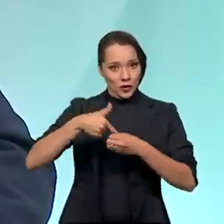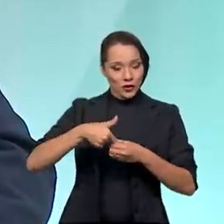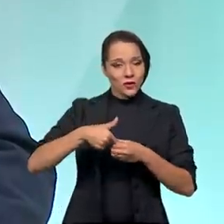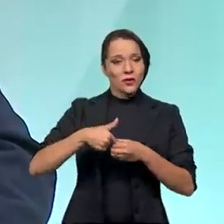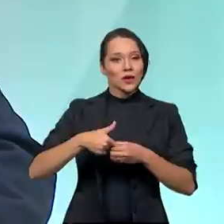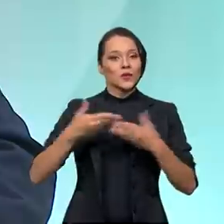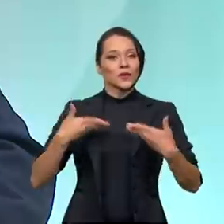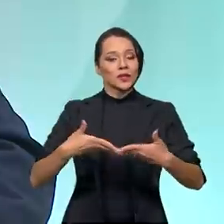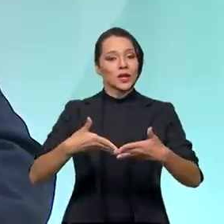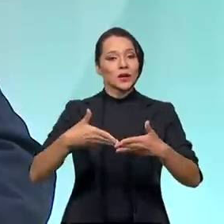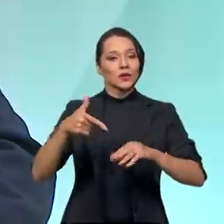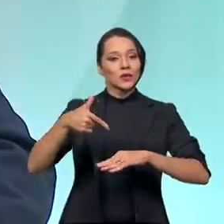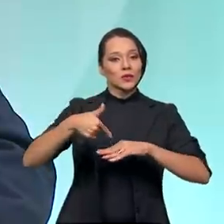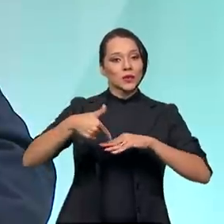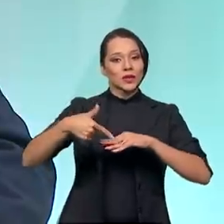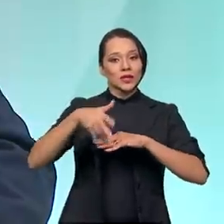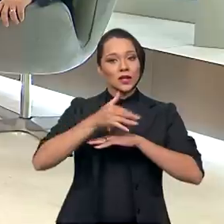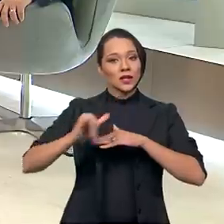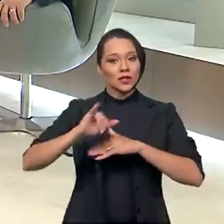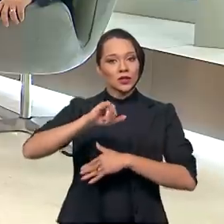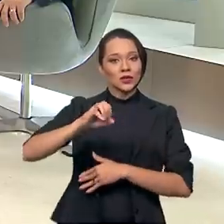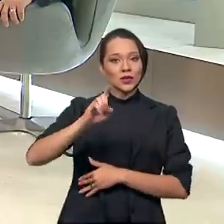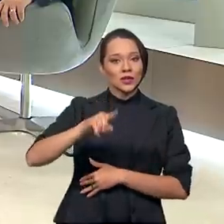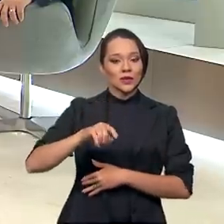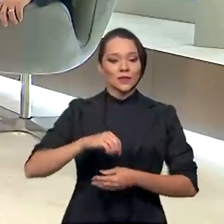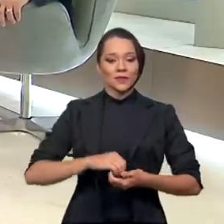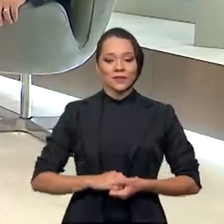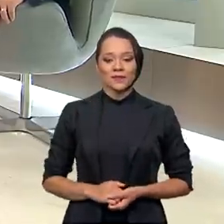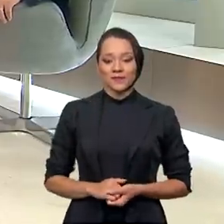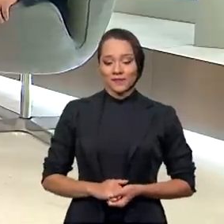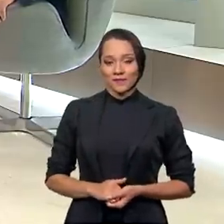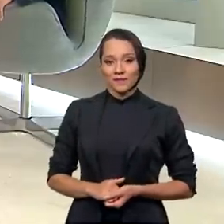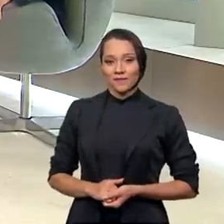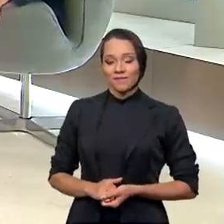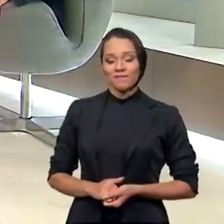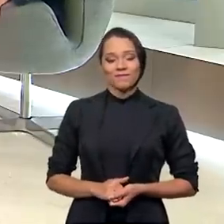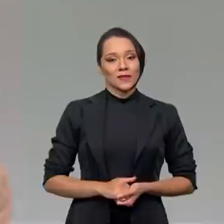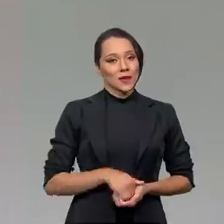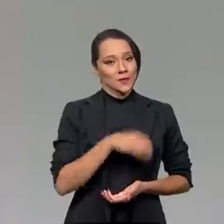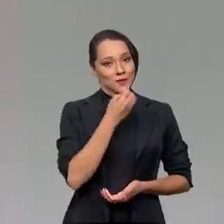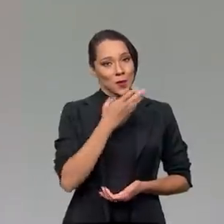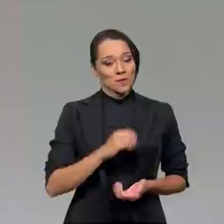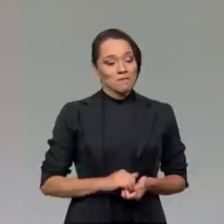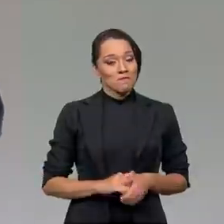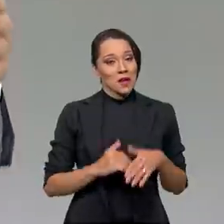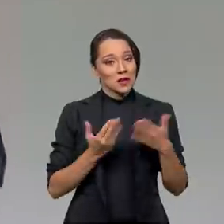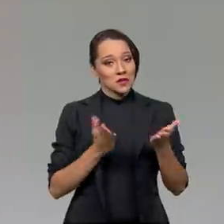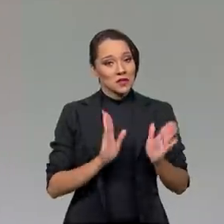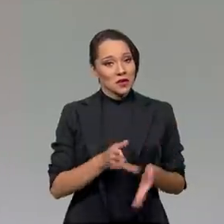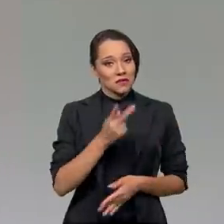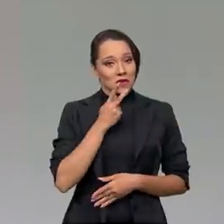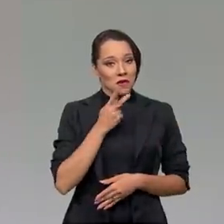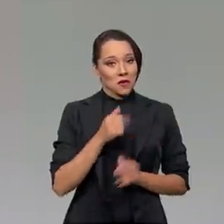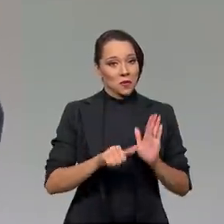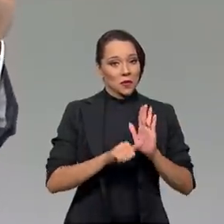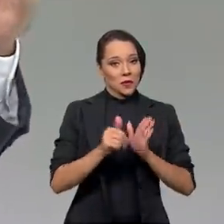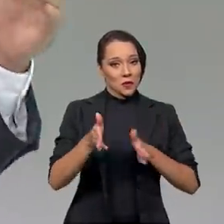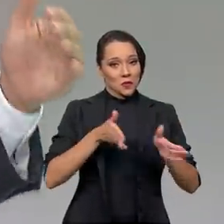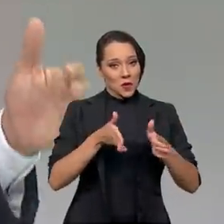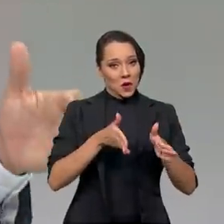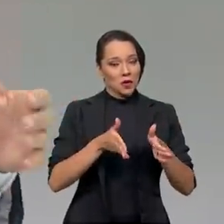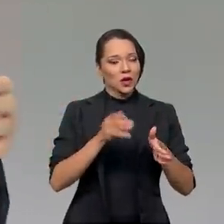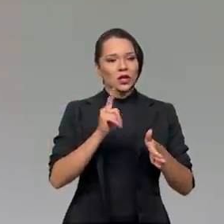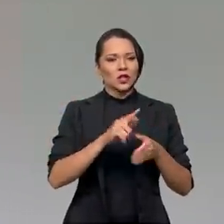Minas e Energia, José Mauro Coelho. Bom, secretário, a gente falou um pouquinho no primeiro bloco